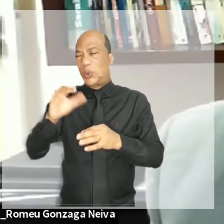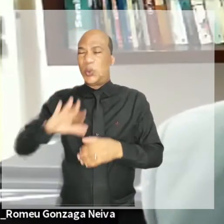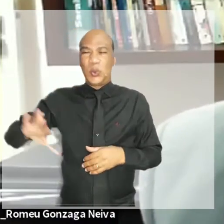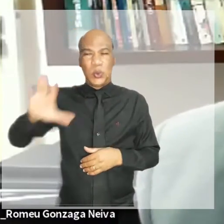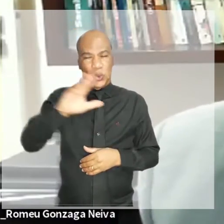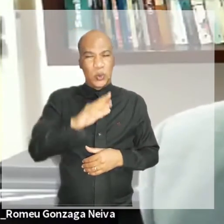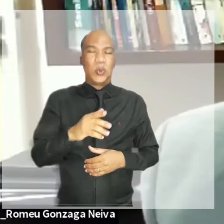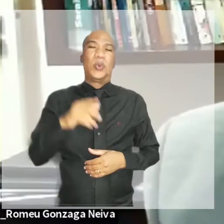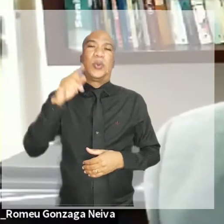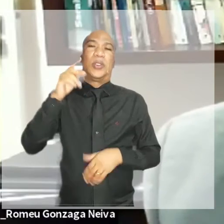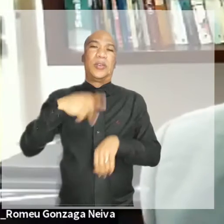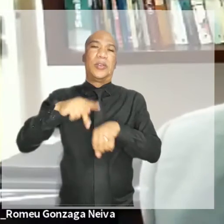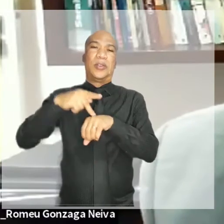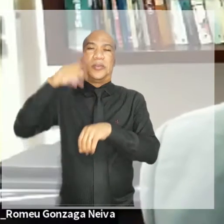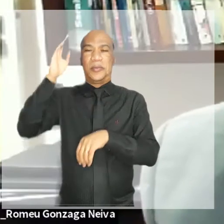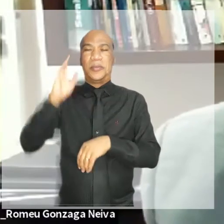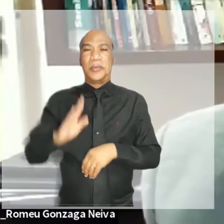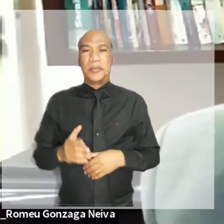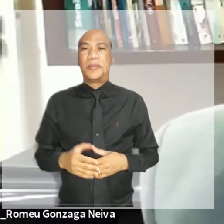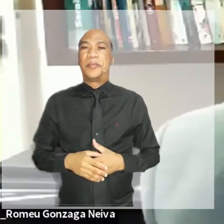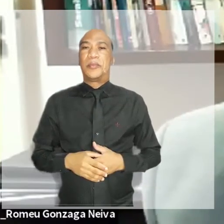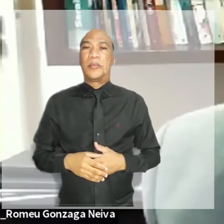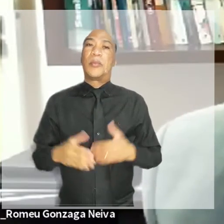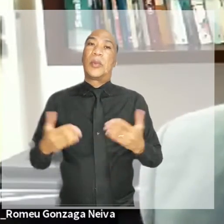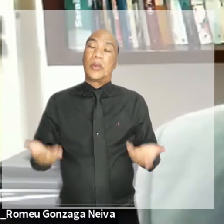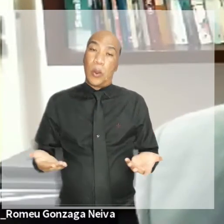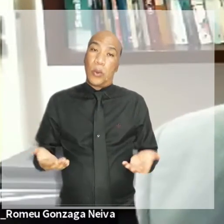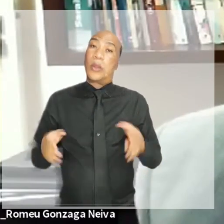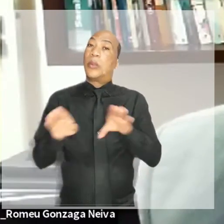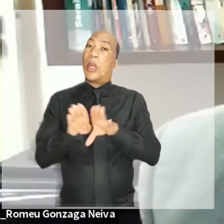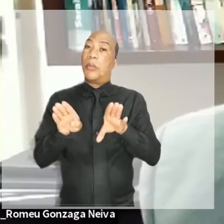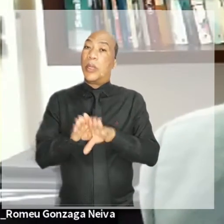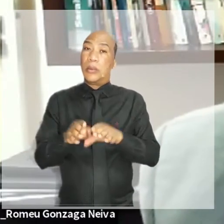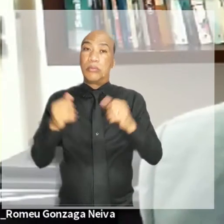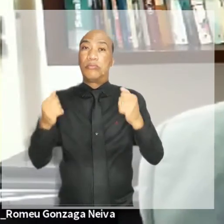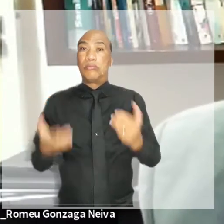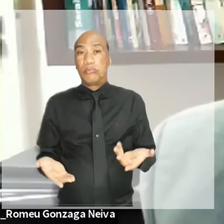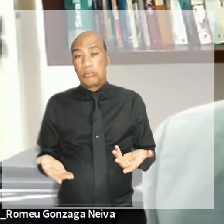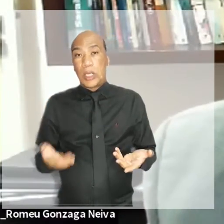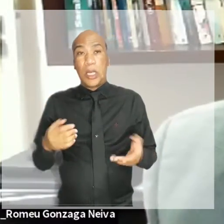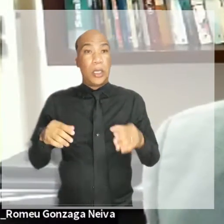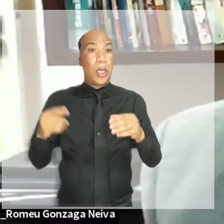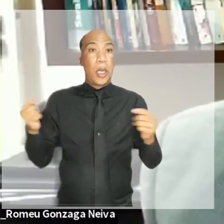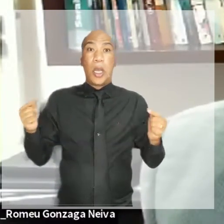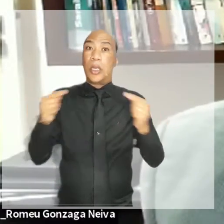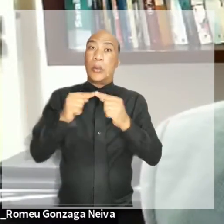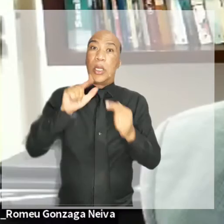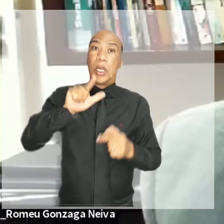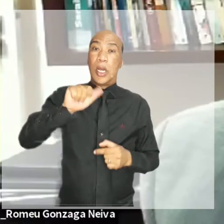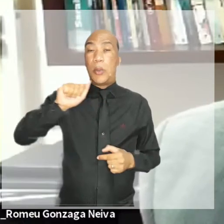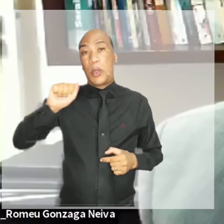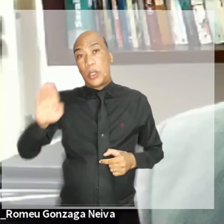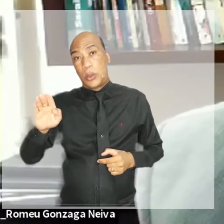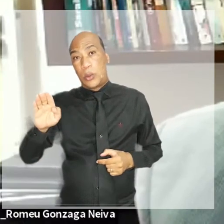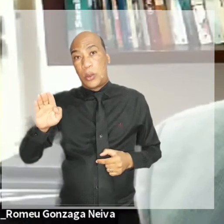como já disse antes, talvez dentro do próprio laboratório, estaremos